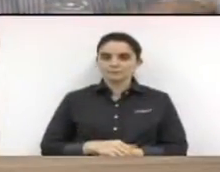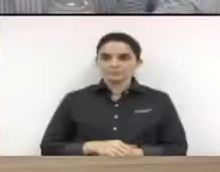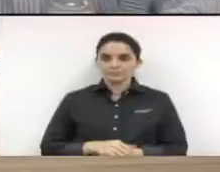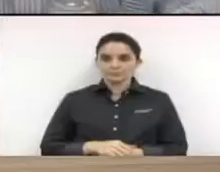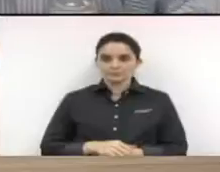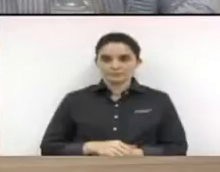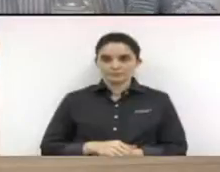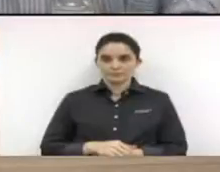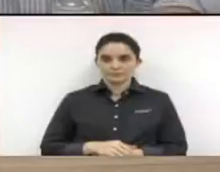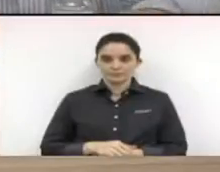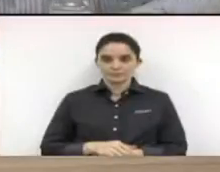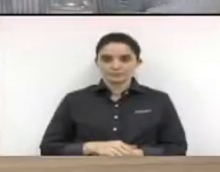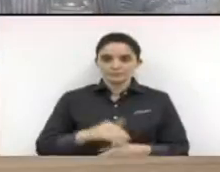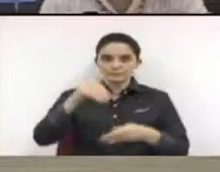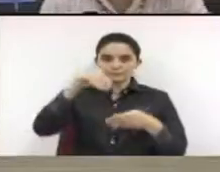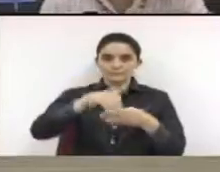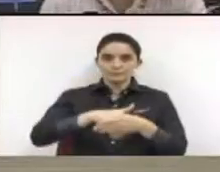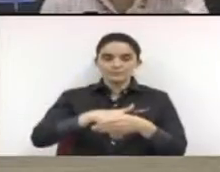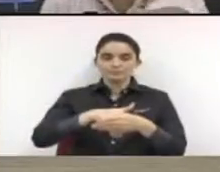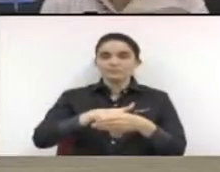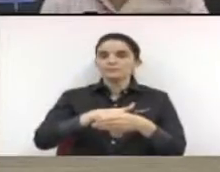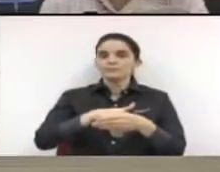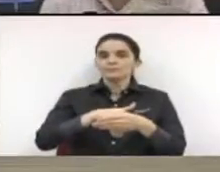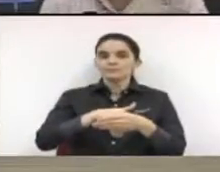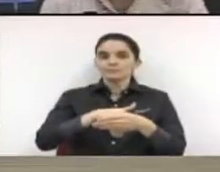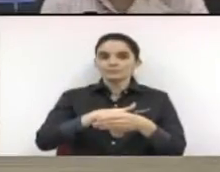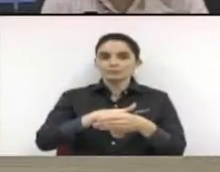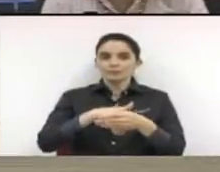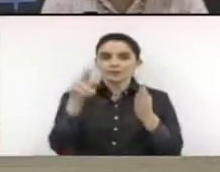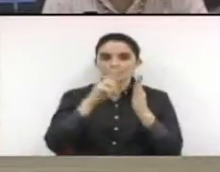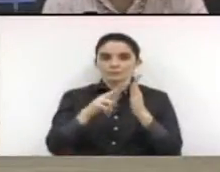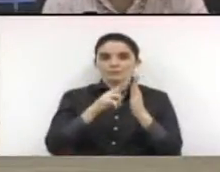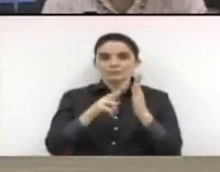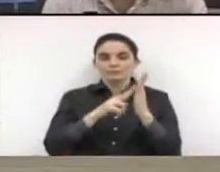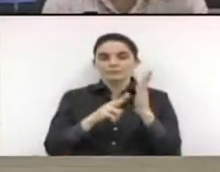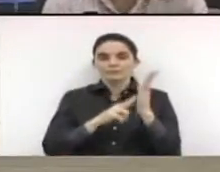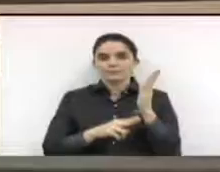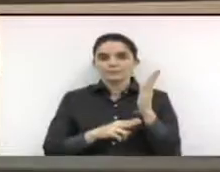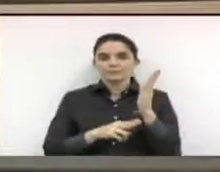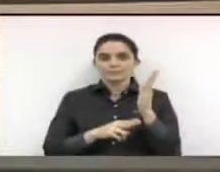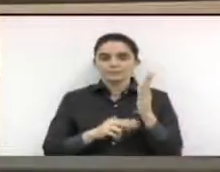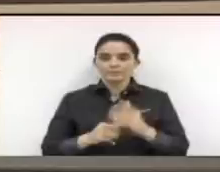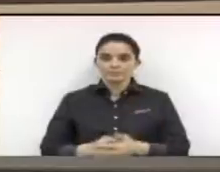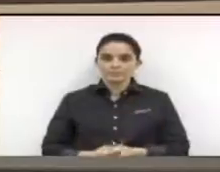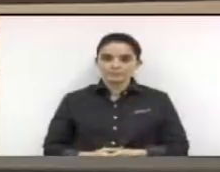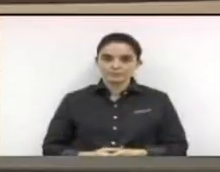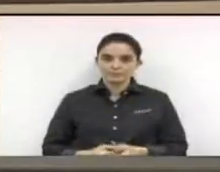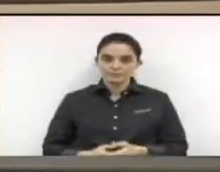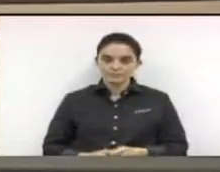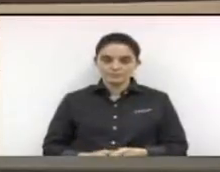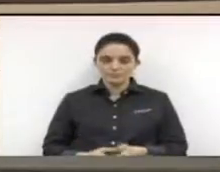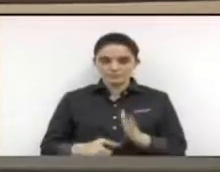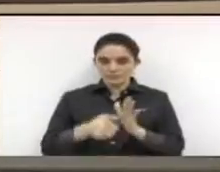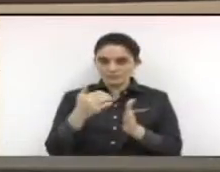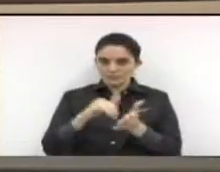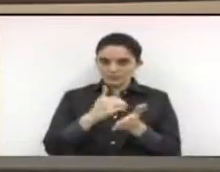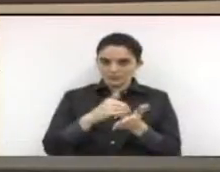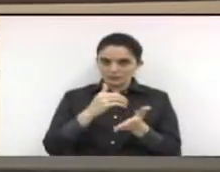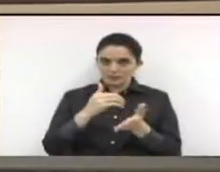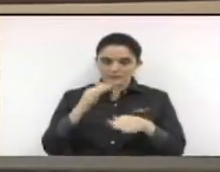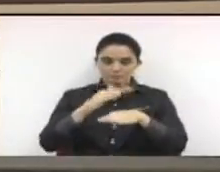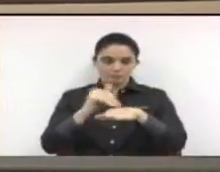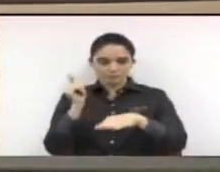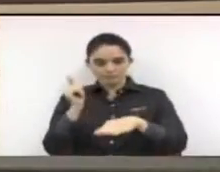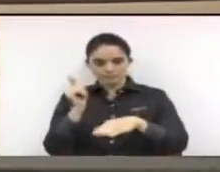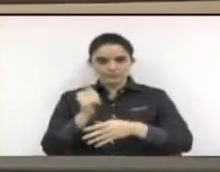impugnar, vai à votação, e a votação é nominal ao primeiro secretário para a chamada